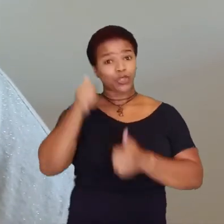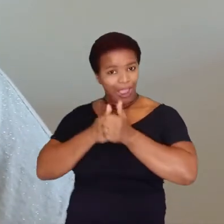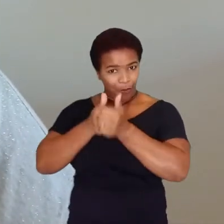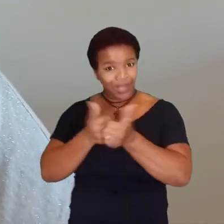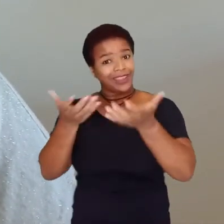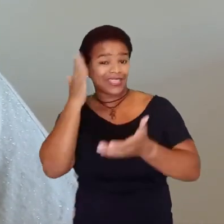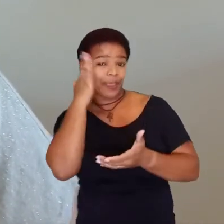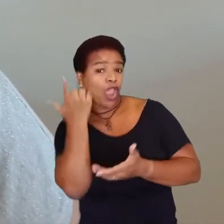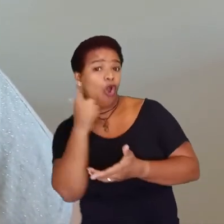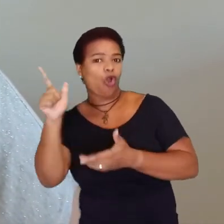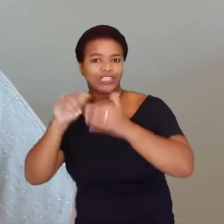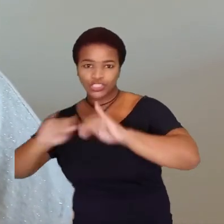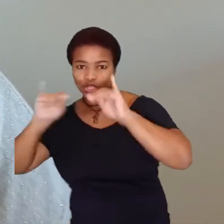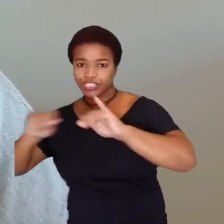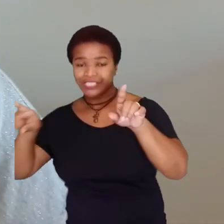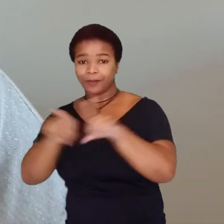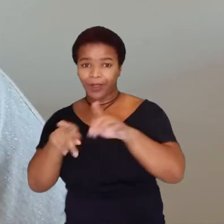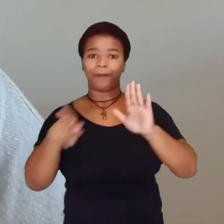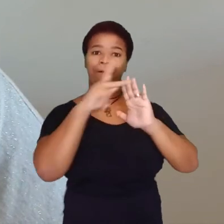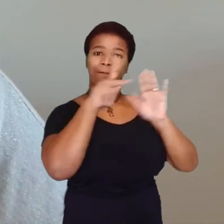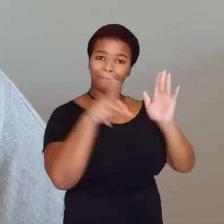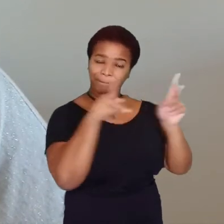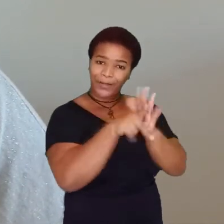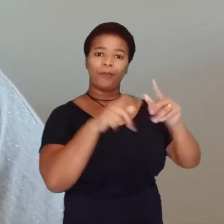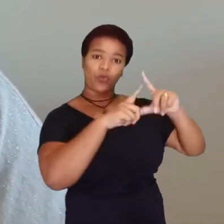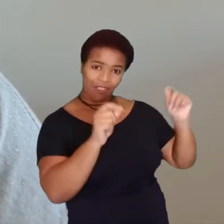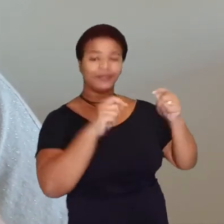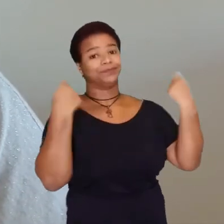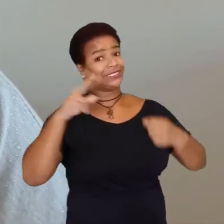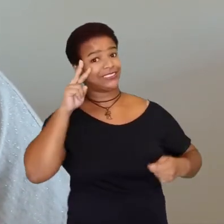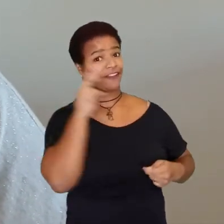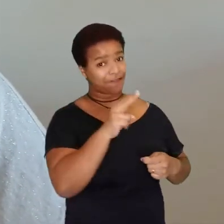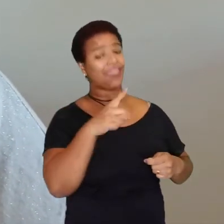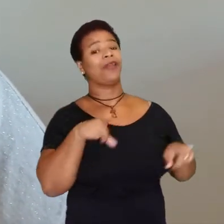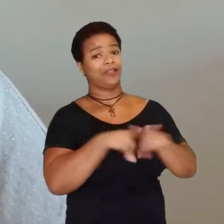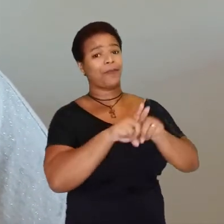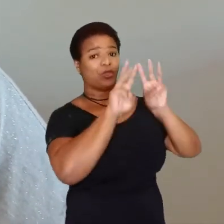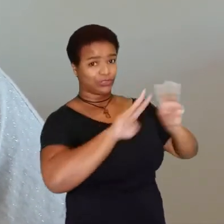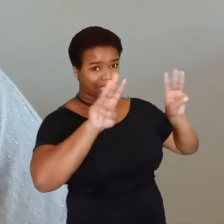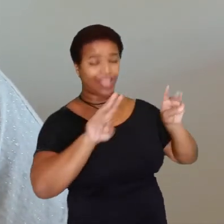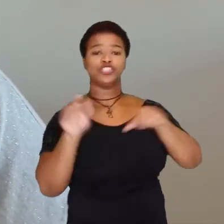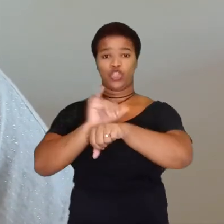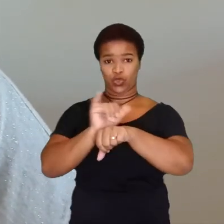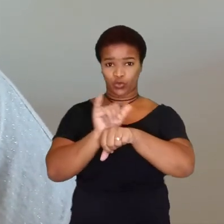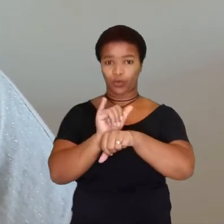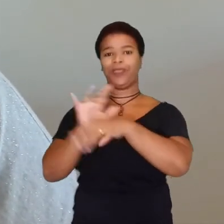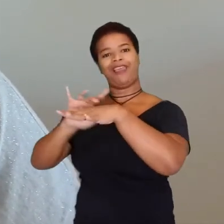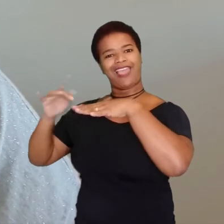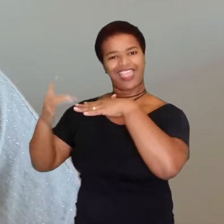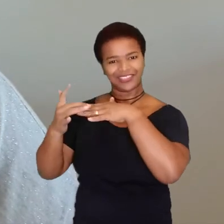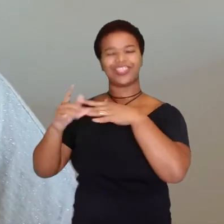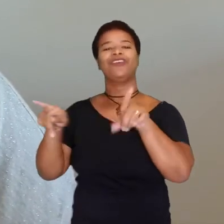está nos acompanhando queira ver outras notícias e informações da UFJF, é preciso ficar de olho no nosso portal, no nosso canal do YouTube,